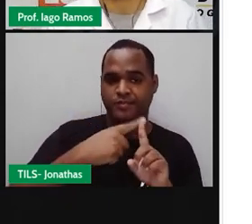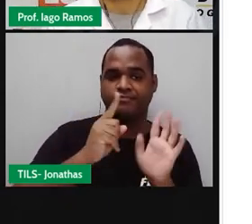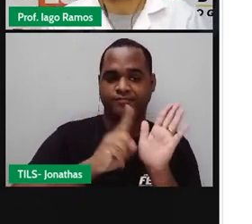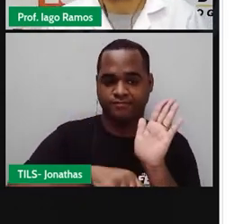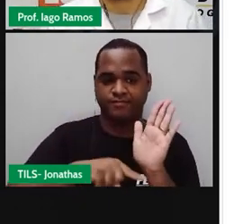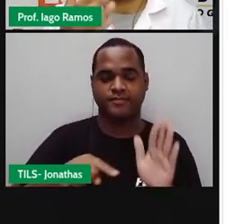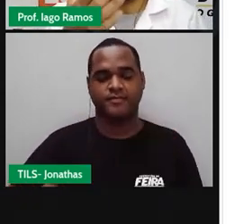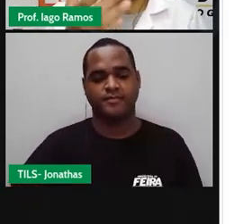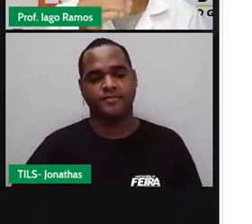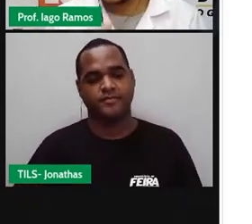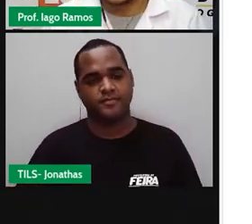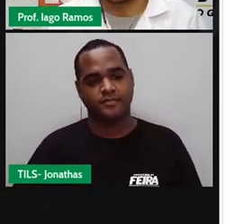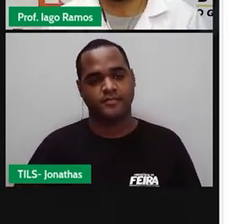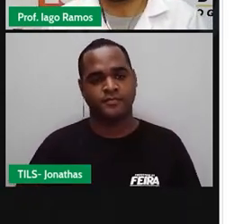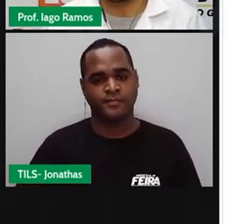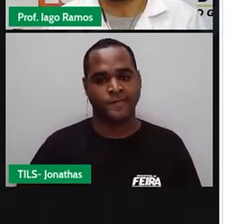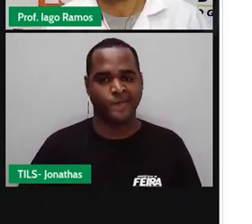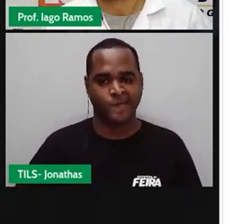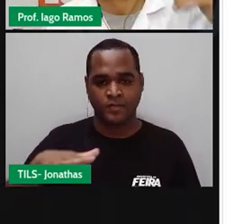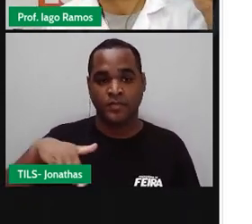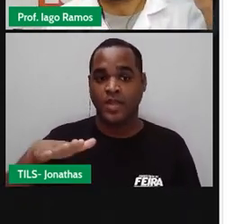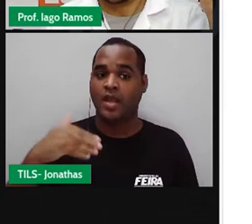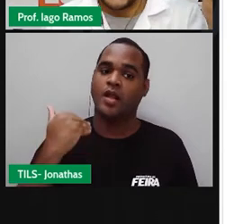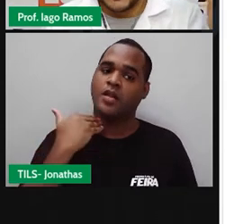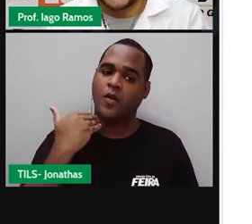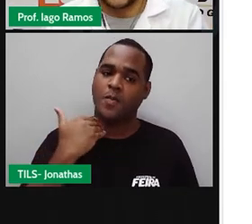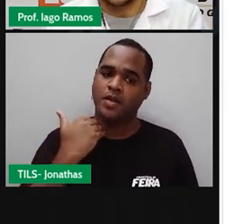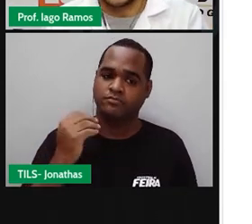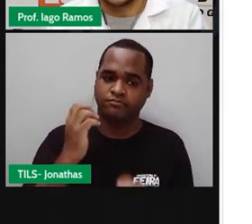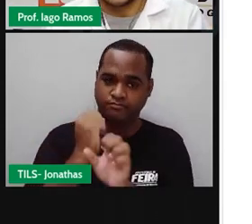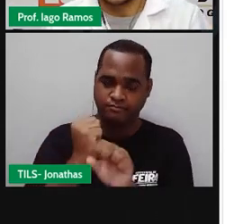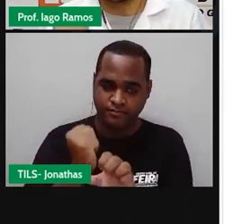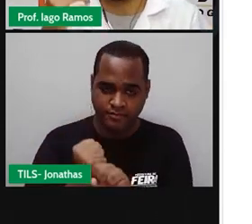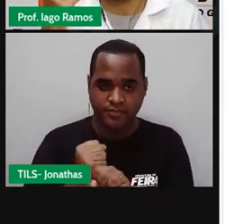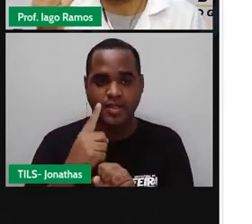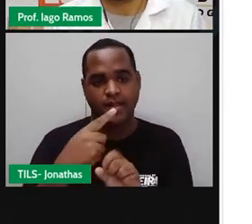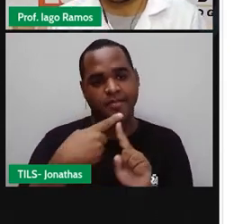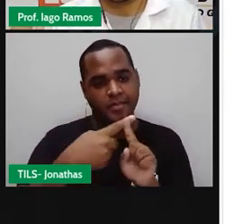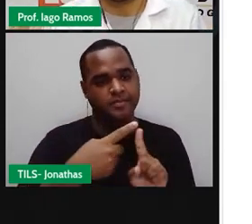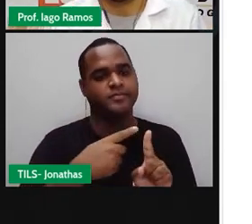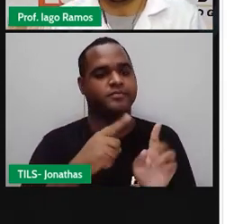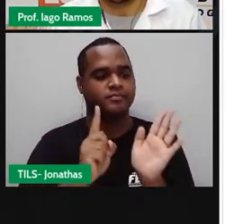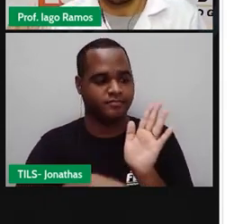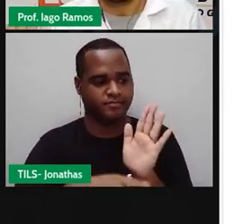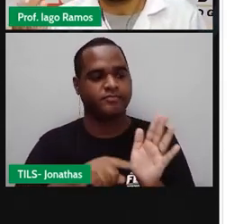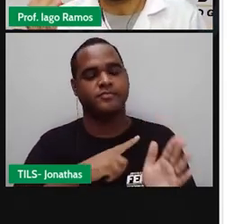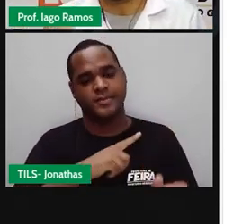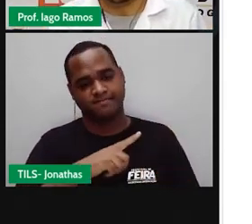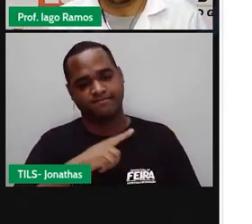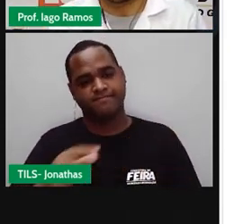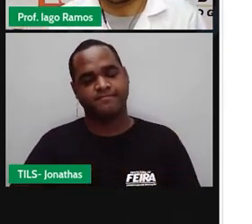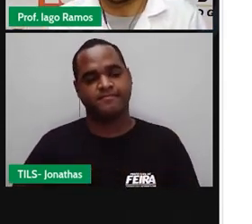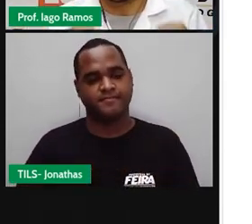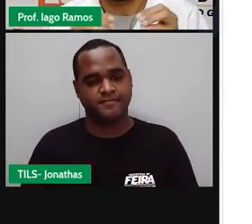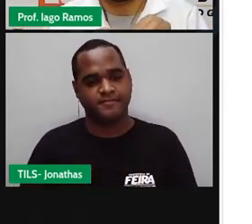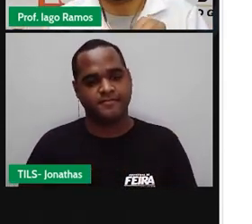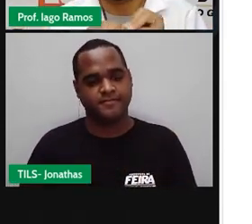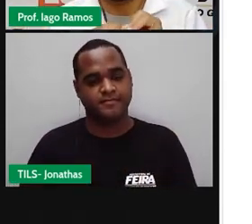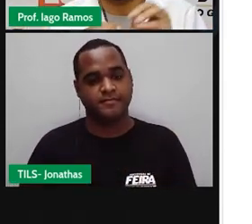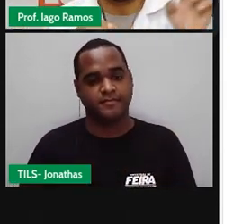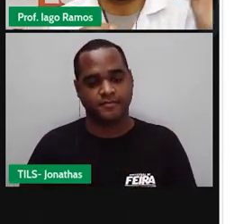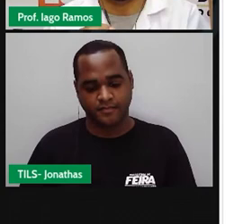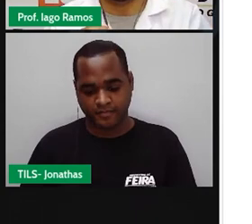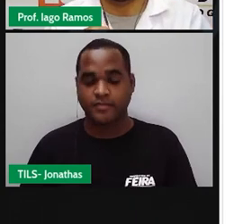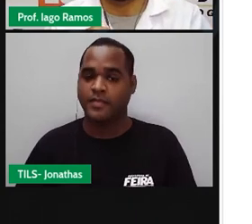negativos. Falamos de saldo bancário, tá aparecendo números positivos e números negativos. Os negativos são